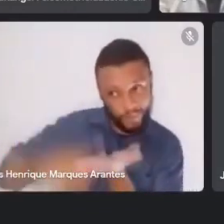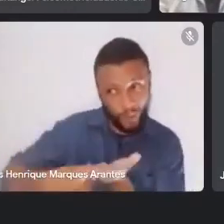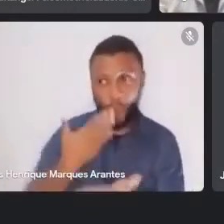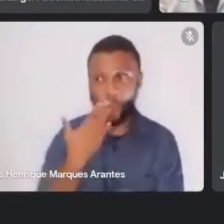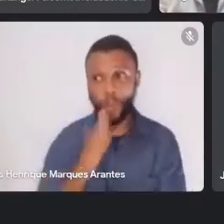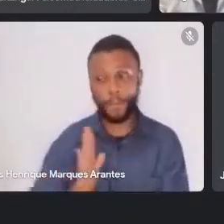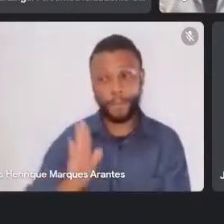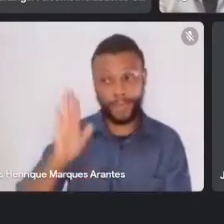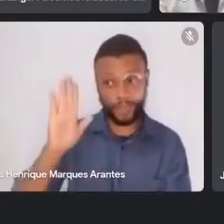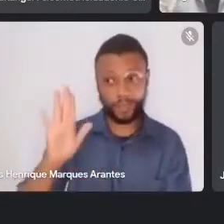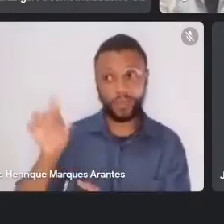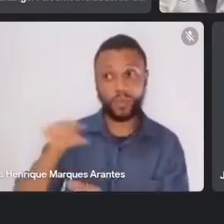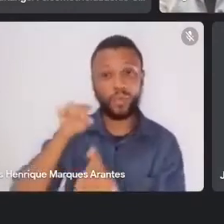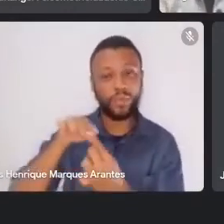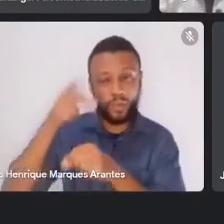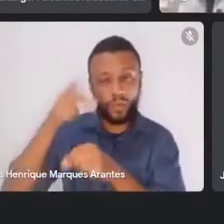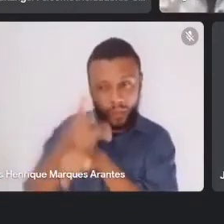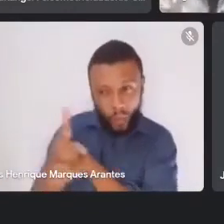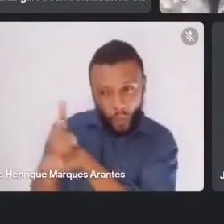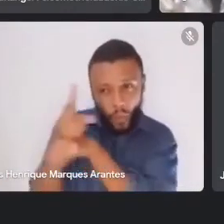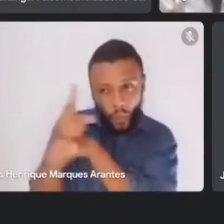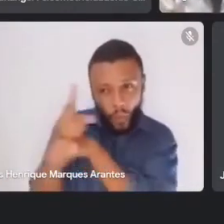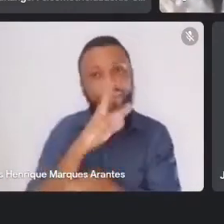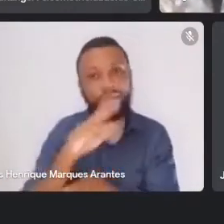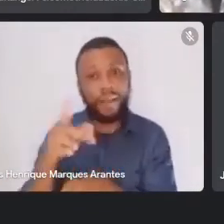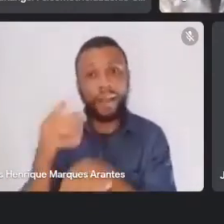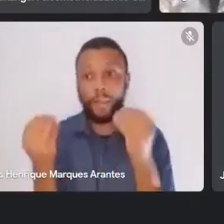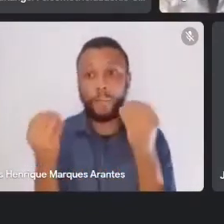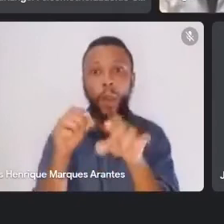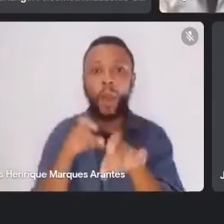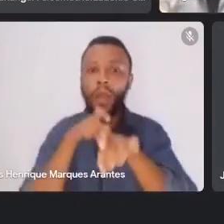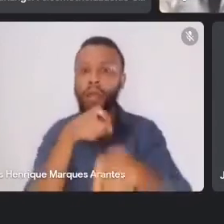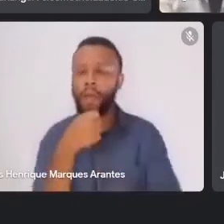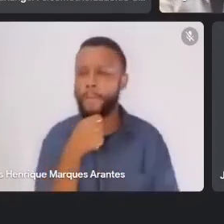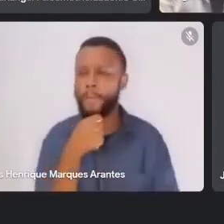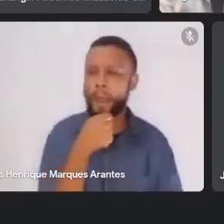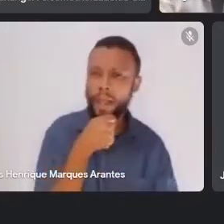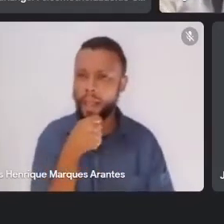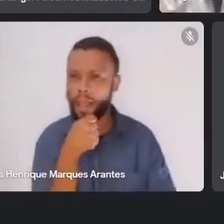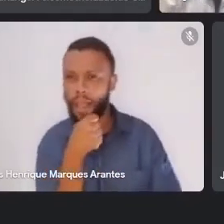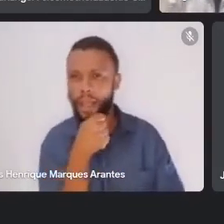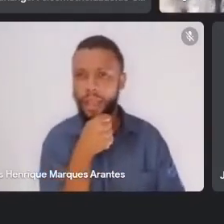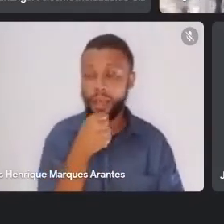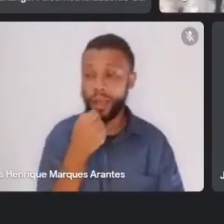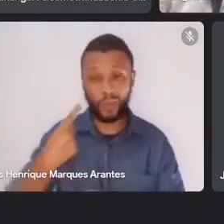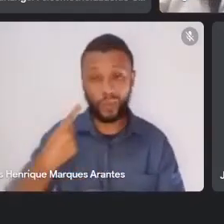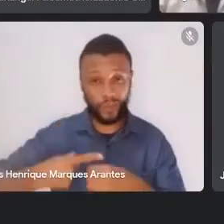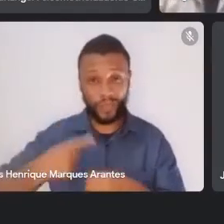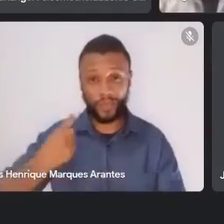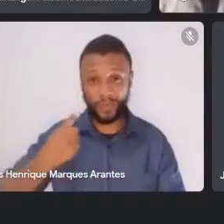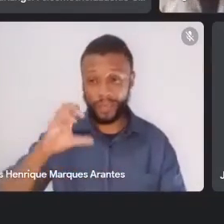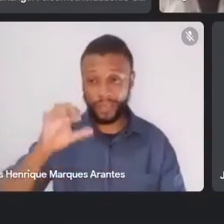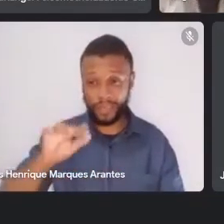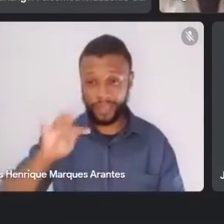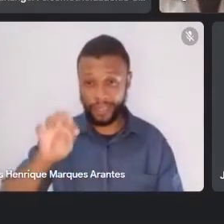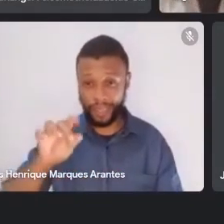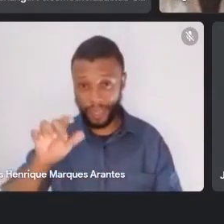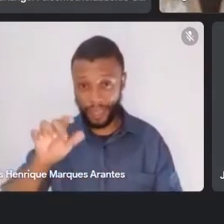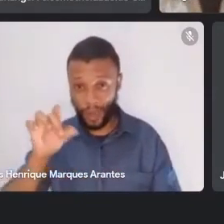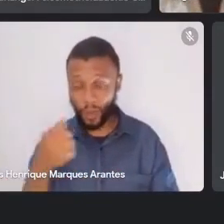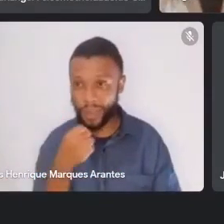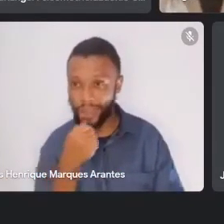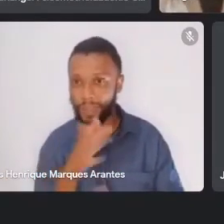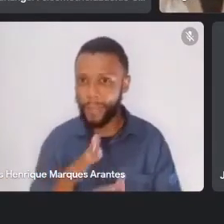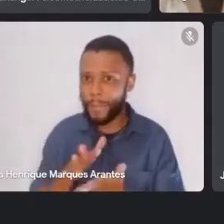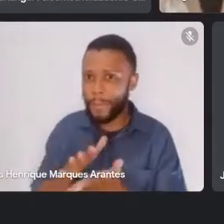documentário, a gente vai colocar esta sertaneja que vos fala de Cantagalo, cantando o seu enredo dos verdões